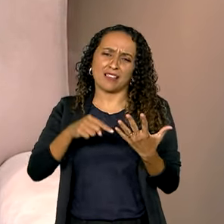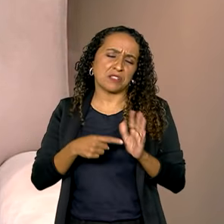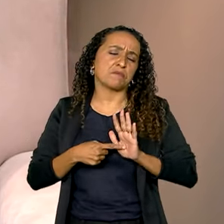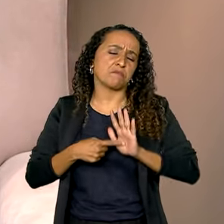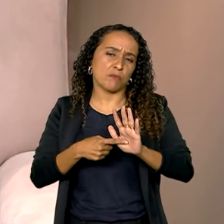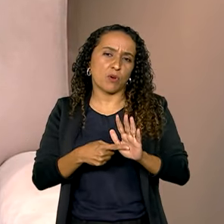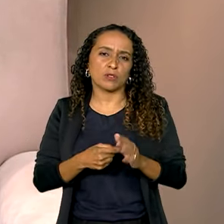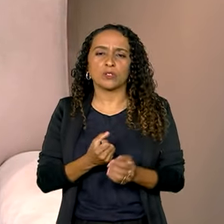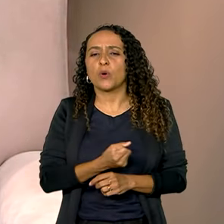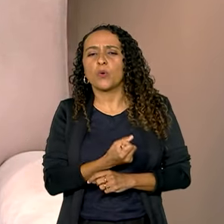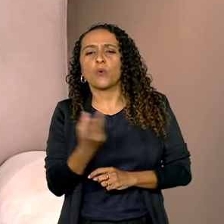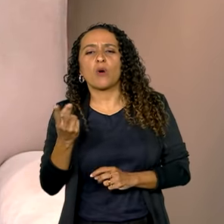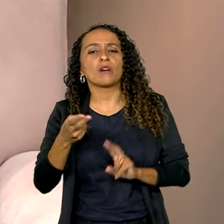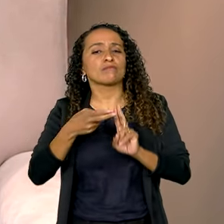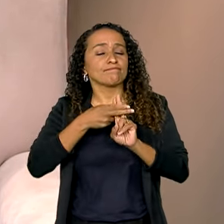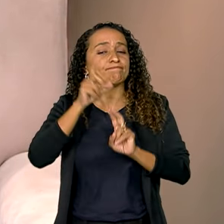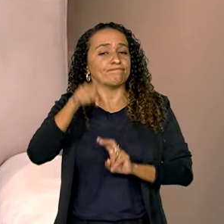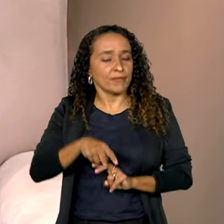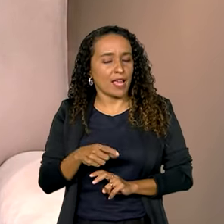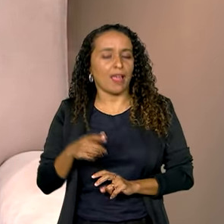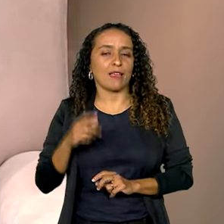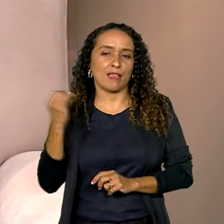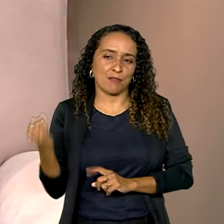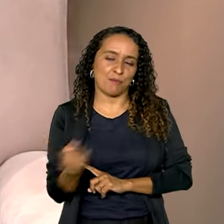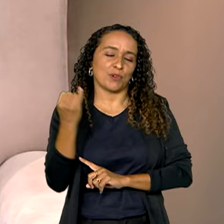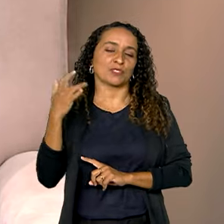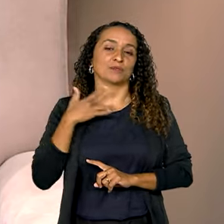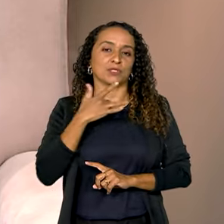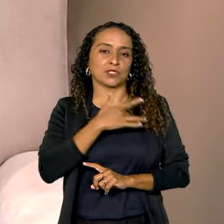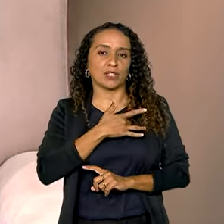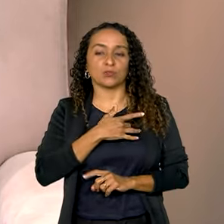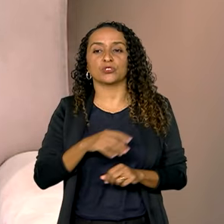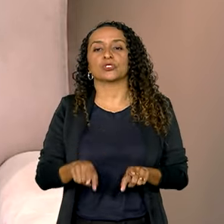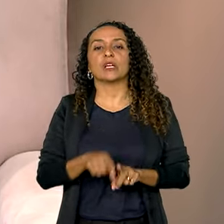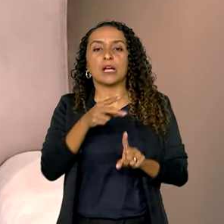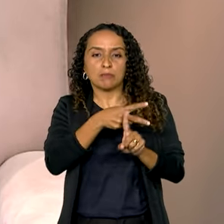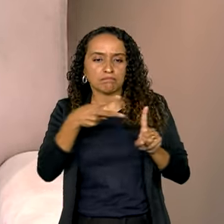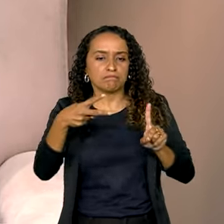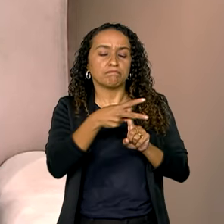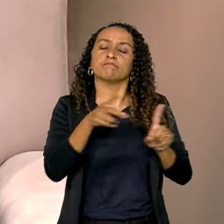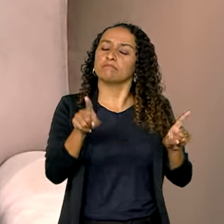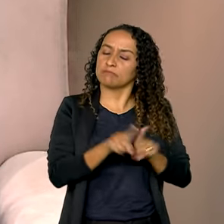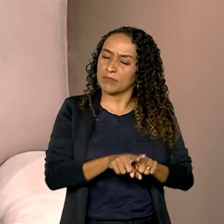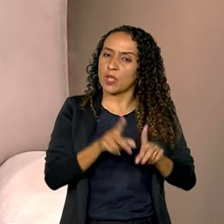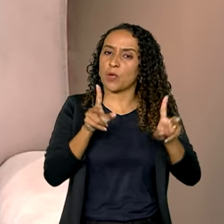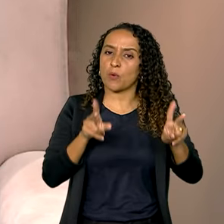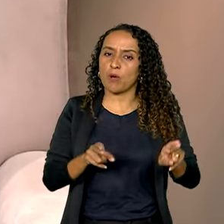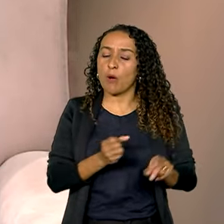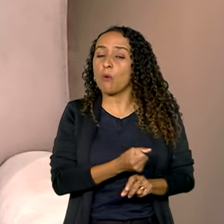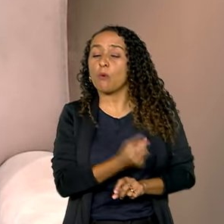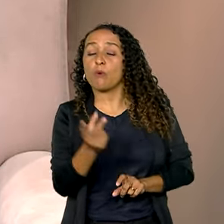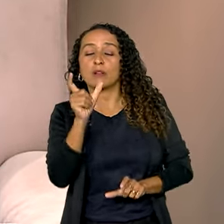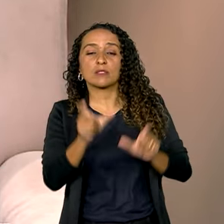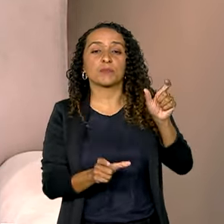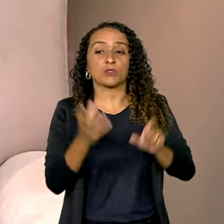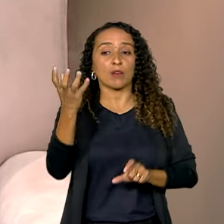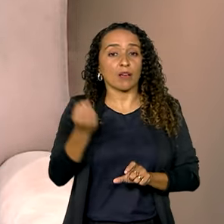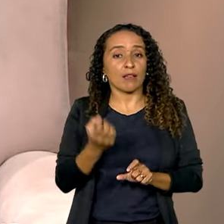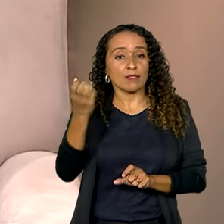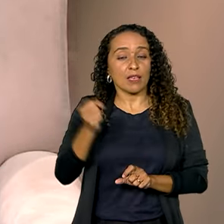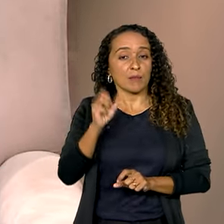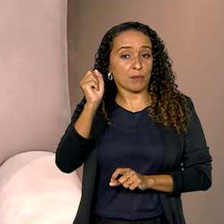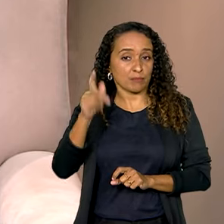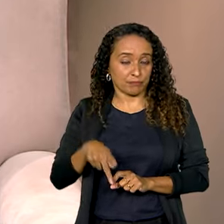mostram, né, o quanto o SUS é importante para a saúde. Na Previdência, a mesma coisa, né, quantas pessoas são beneficiárias, recebem